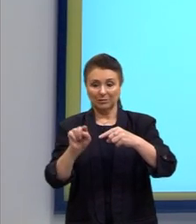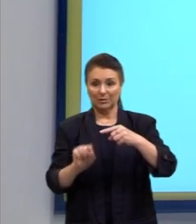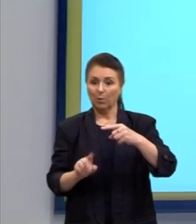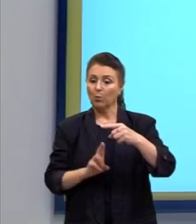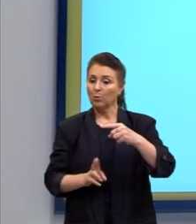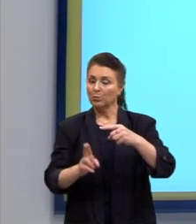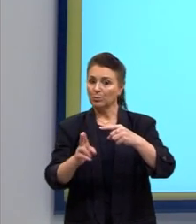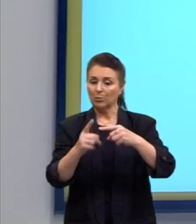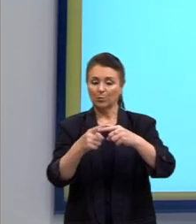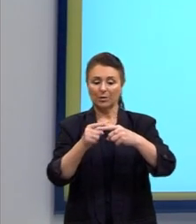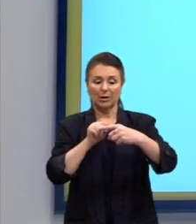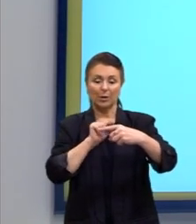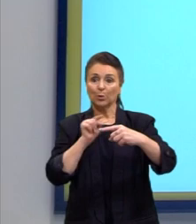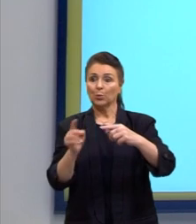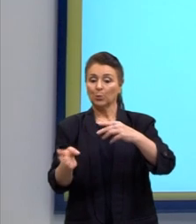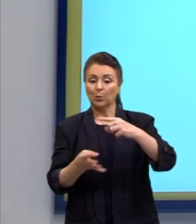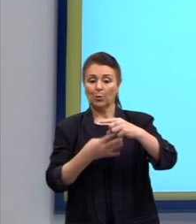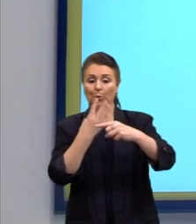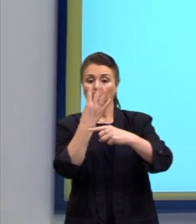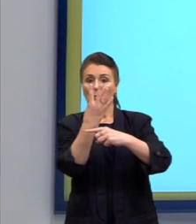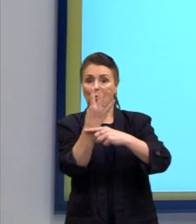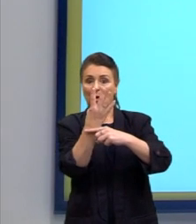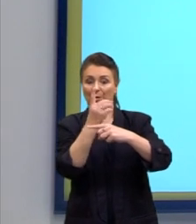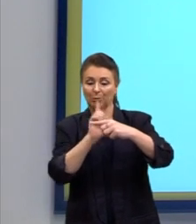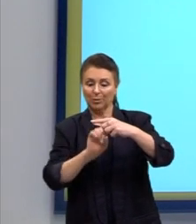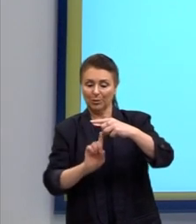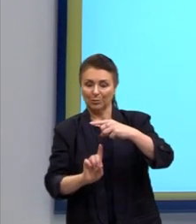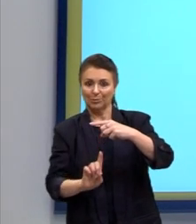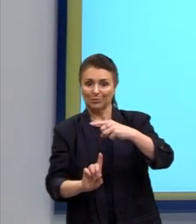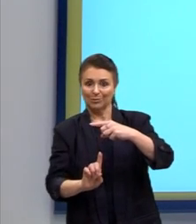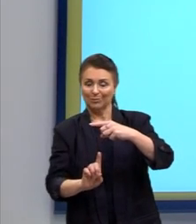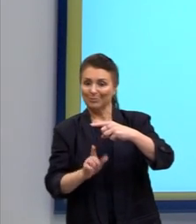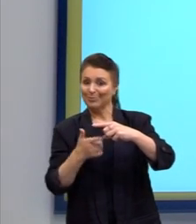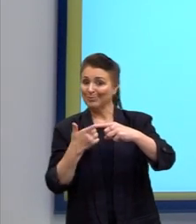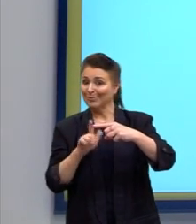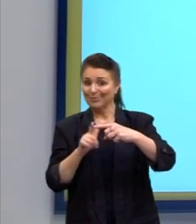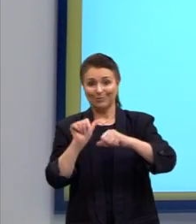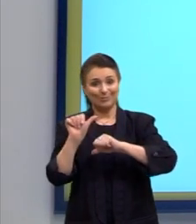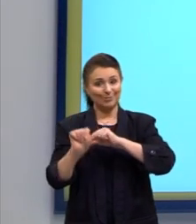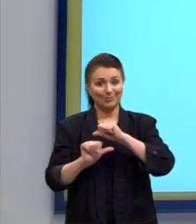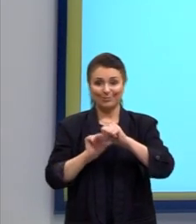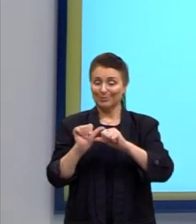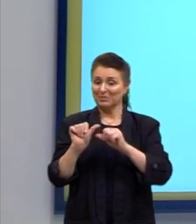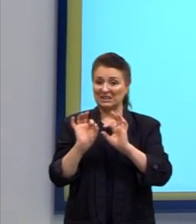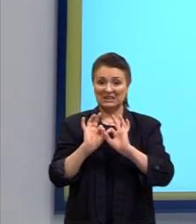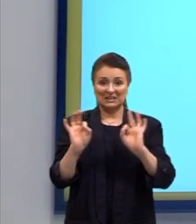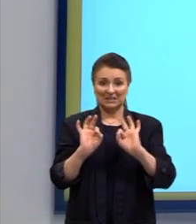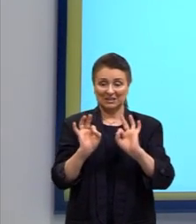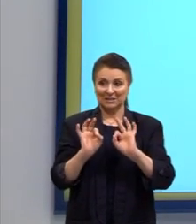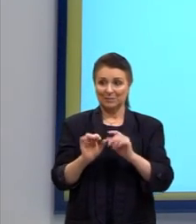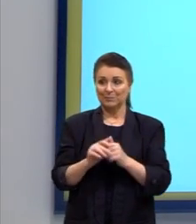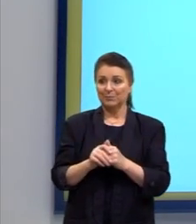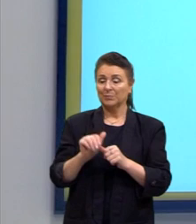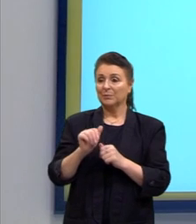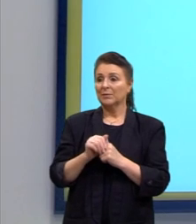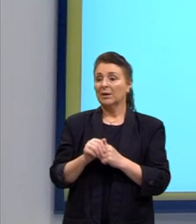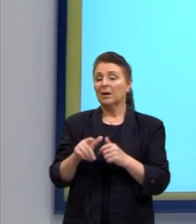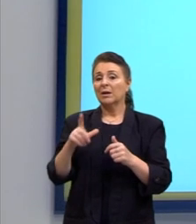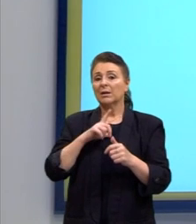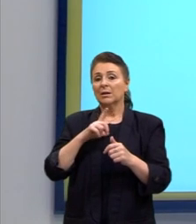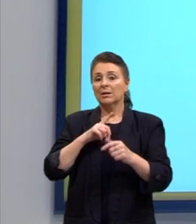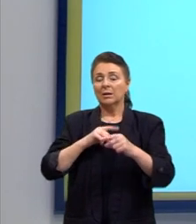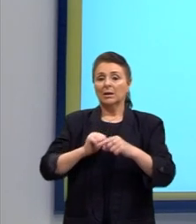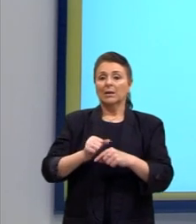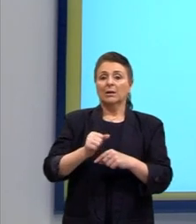Embaixo do 4 a gente teria 1 no denominador. Não vai alterar o cálculo, né? E aí nós temos ali um